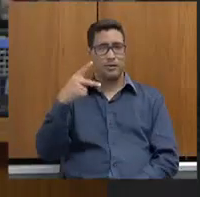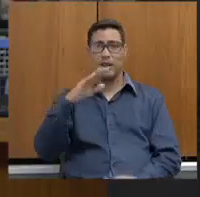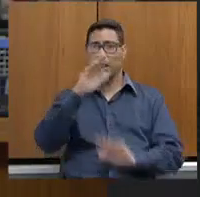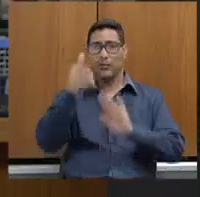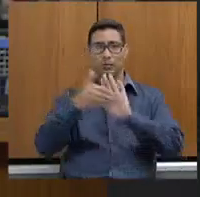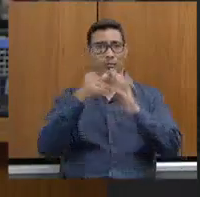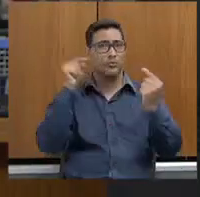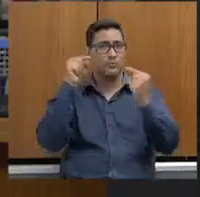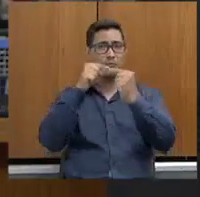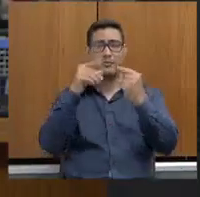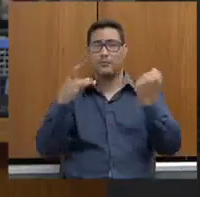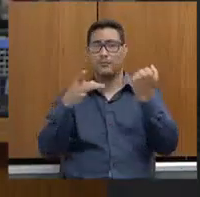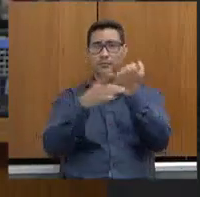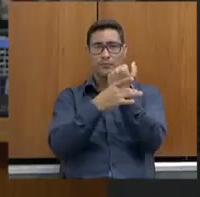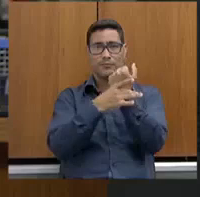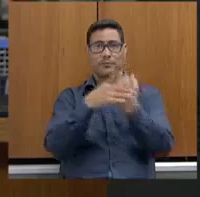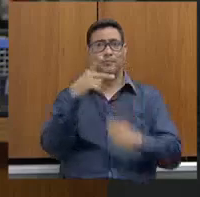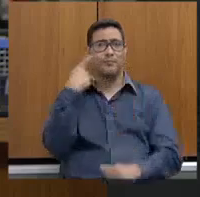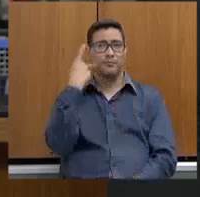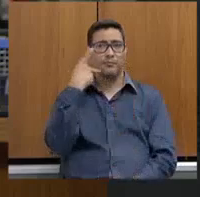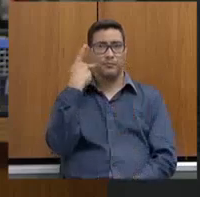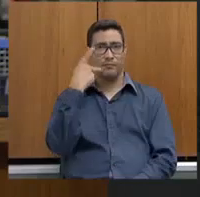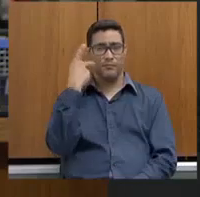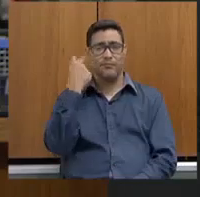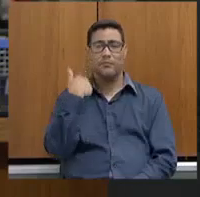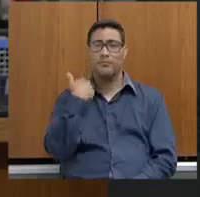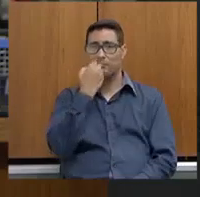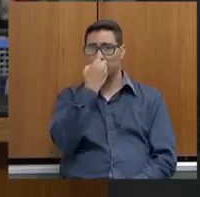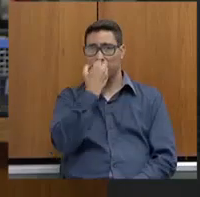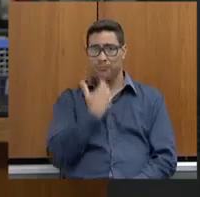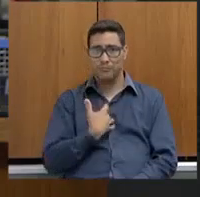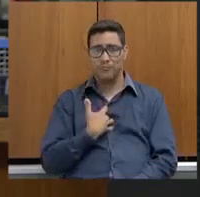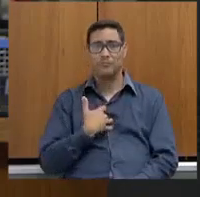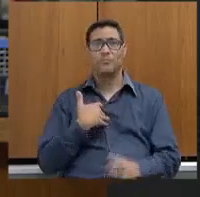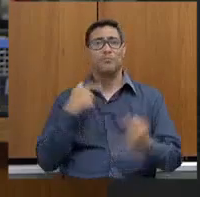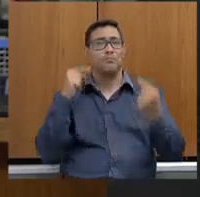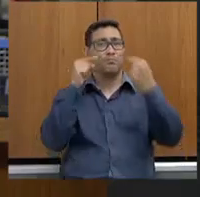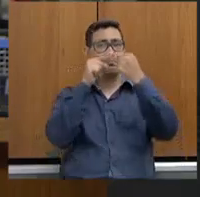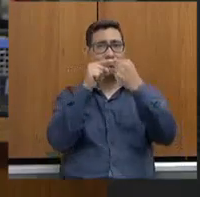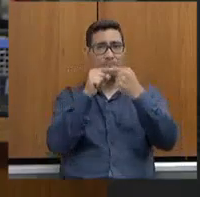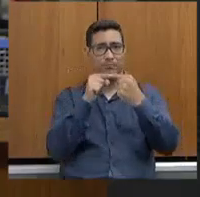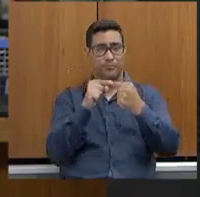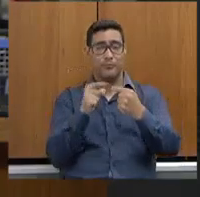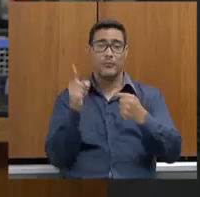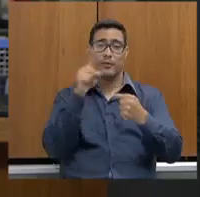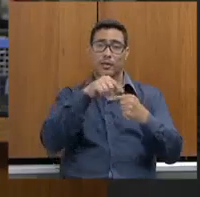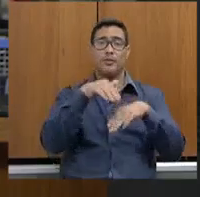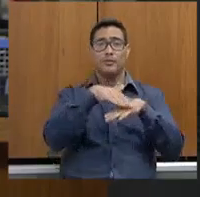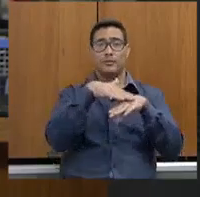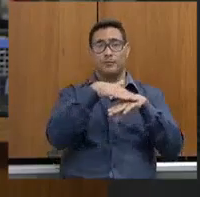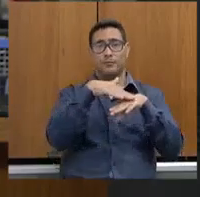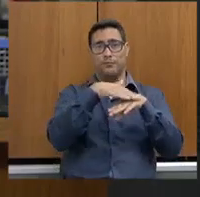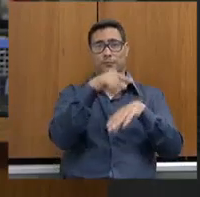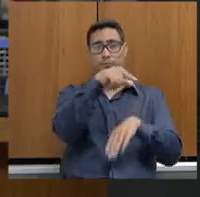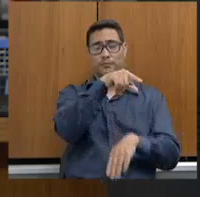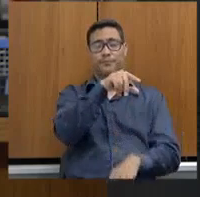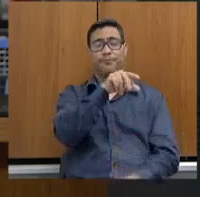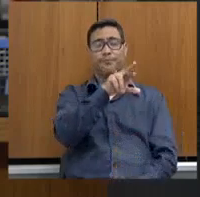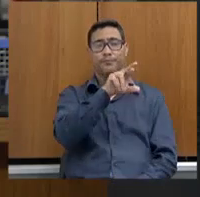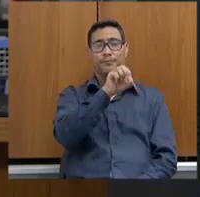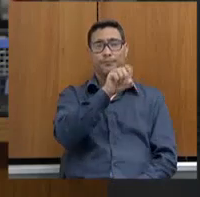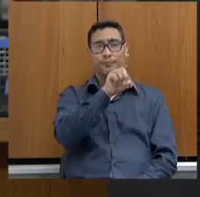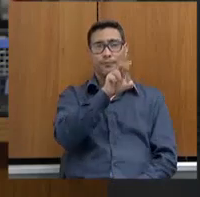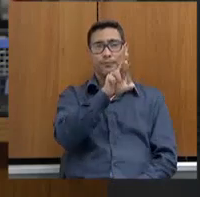é esse trabalho, e isso faz uma grande diferença, Rodrigues, eu tenho dito que, quando estava conversando com o nosso adjunto da